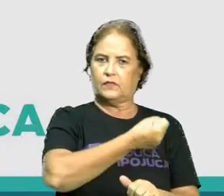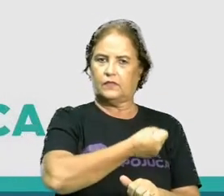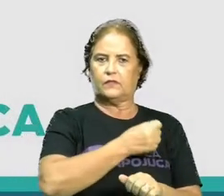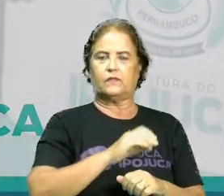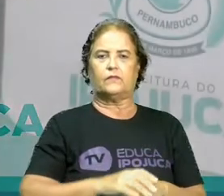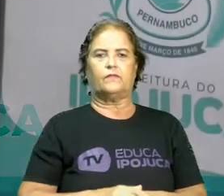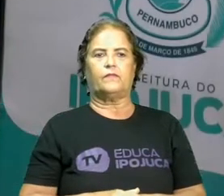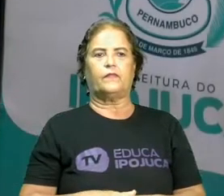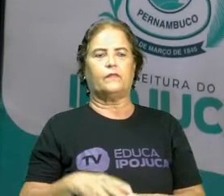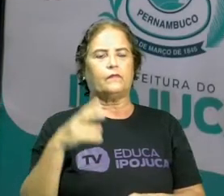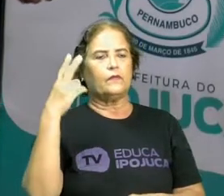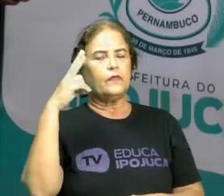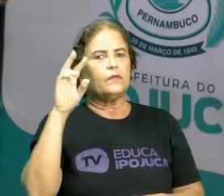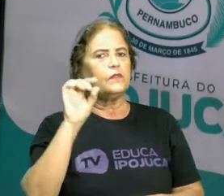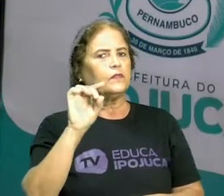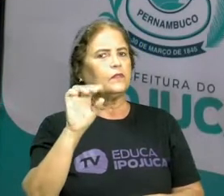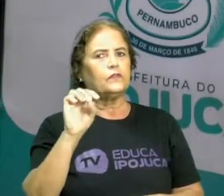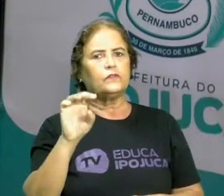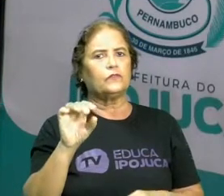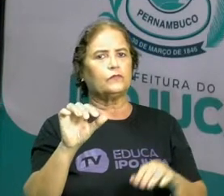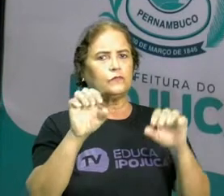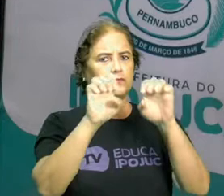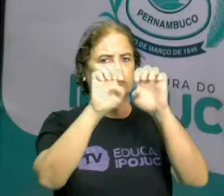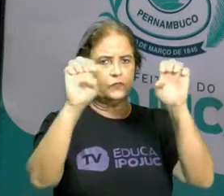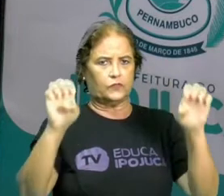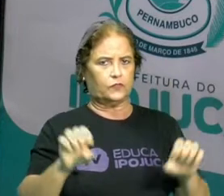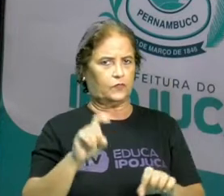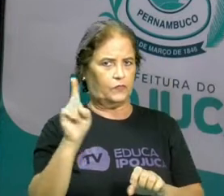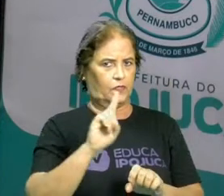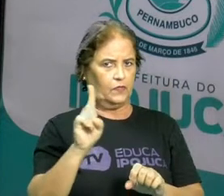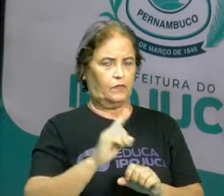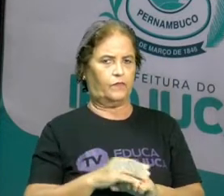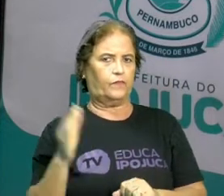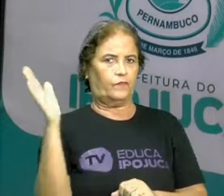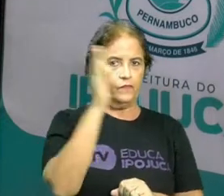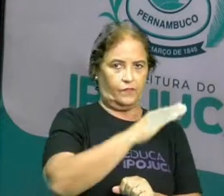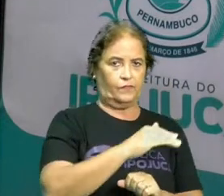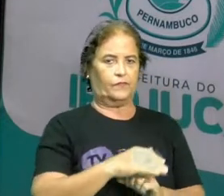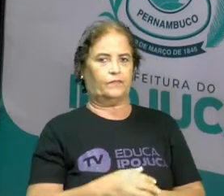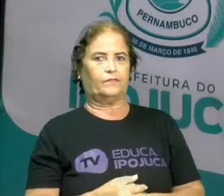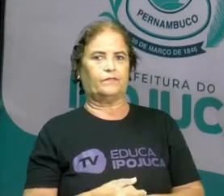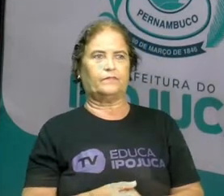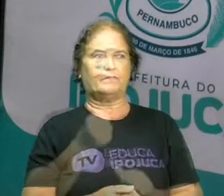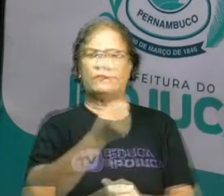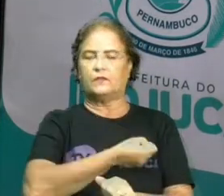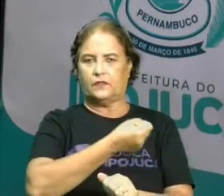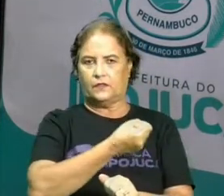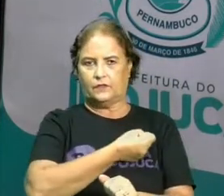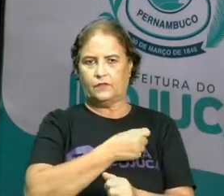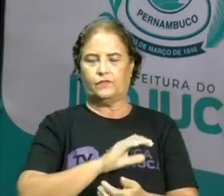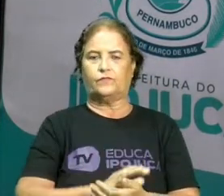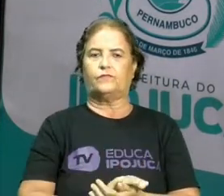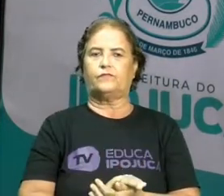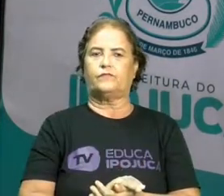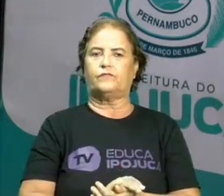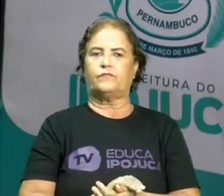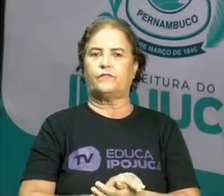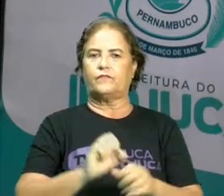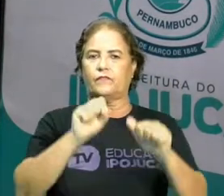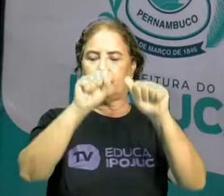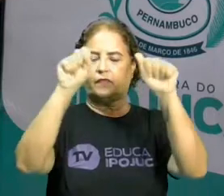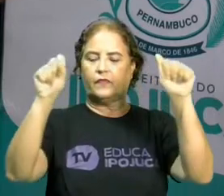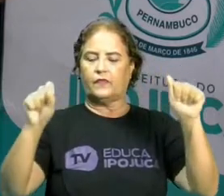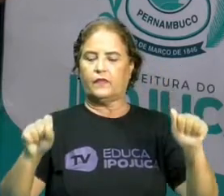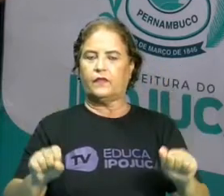Lembrando que não é apenas um único sistema. Preparado? Vamos lá. Sistema de numeração,